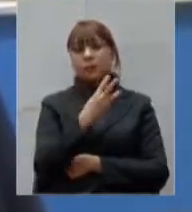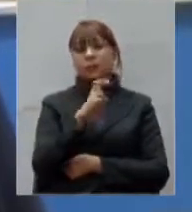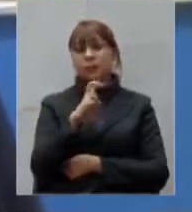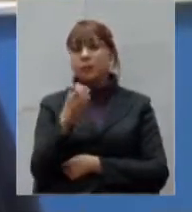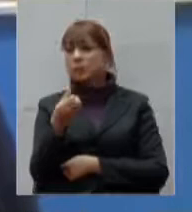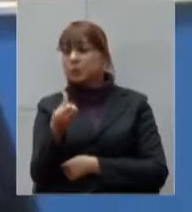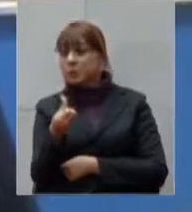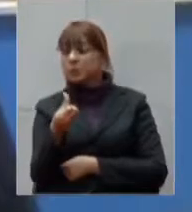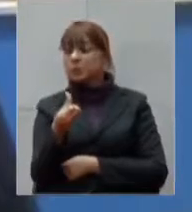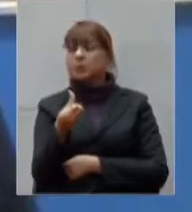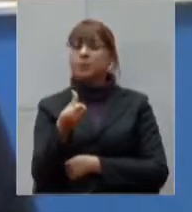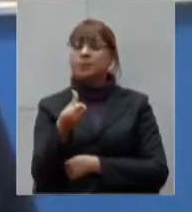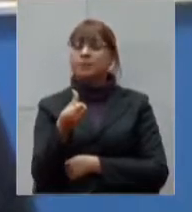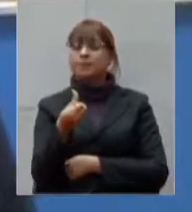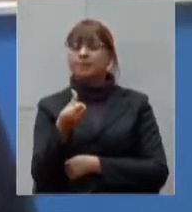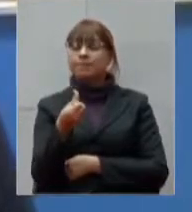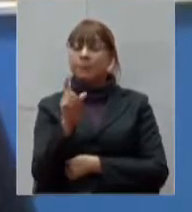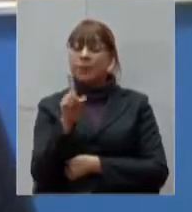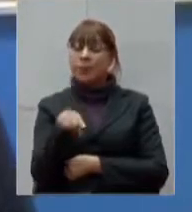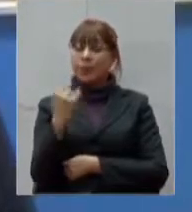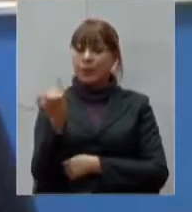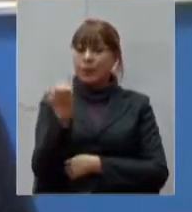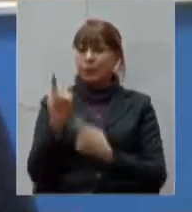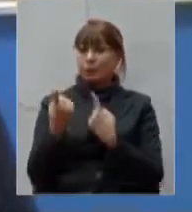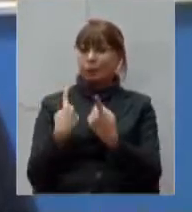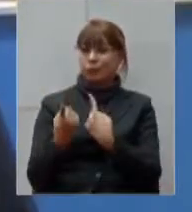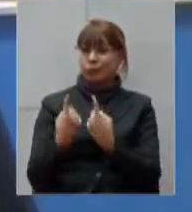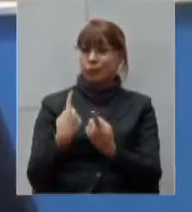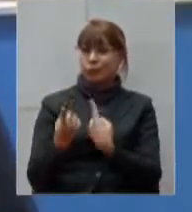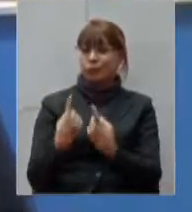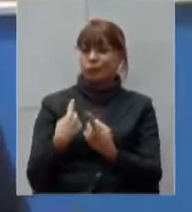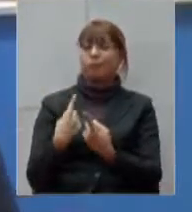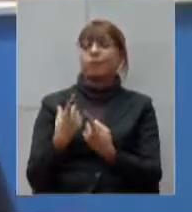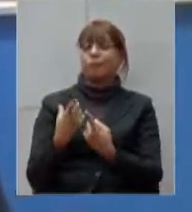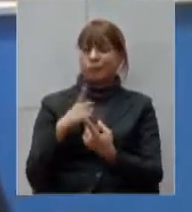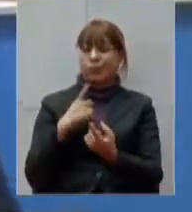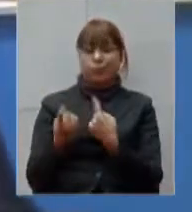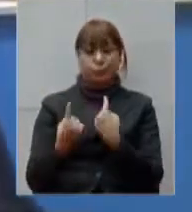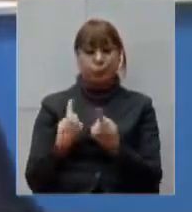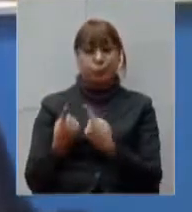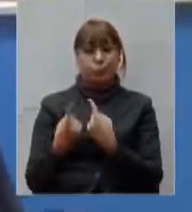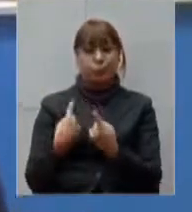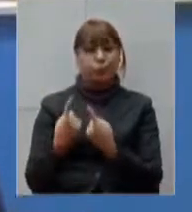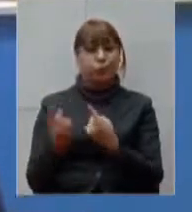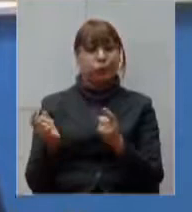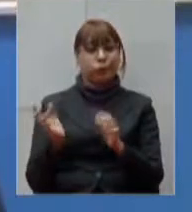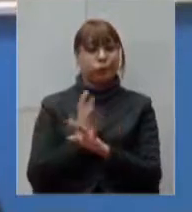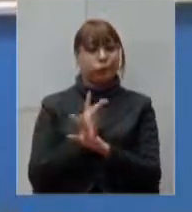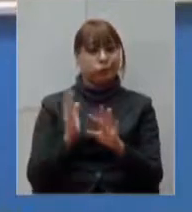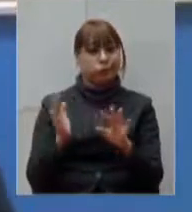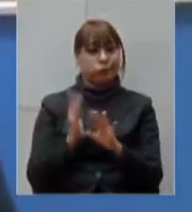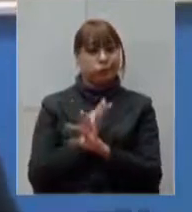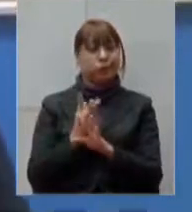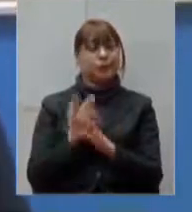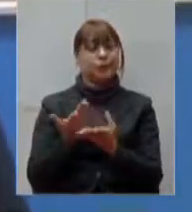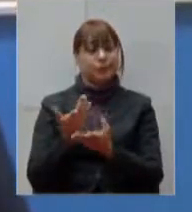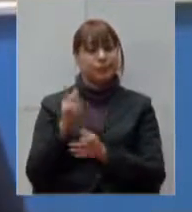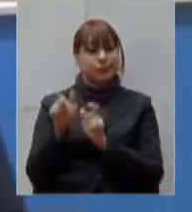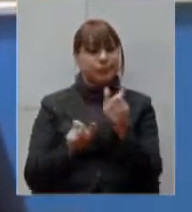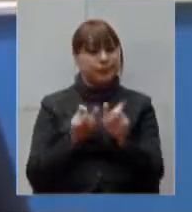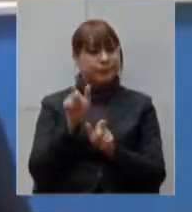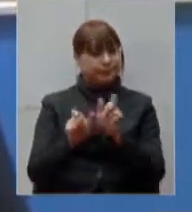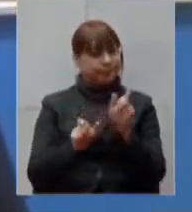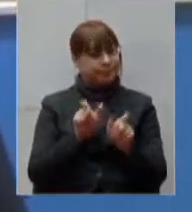importantes rodovias com alto fluxo de pessoas e desde o dia